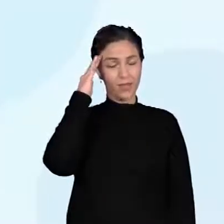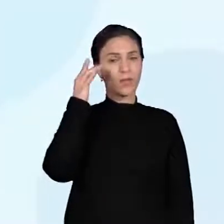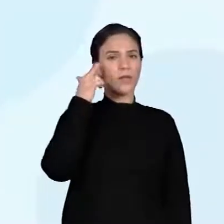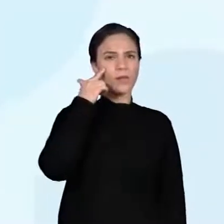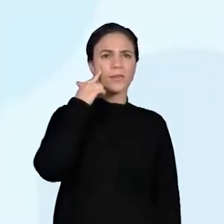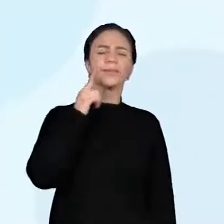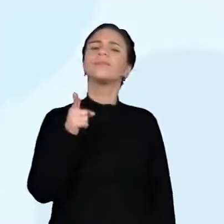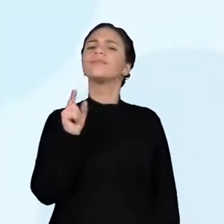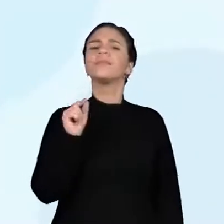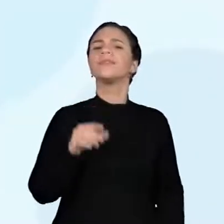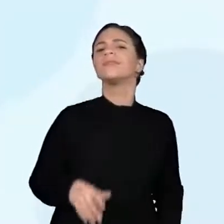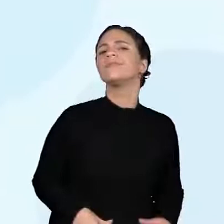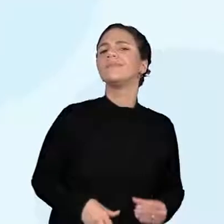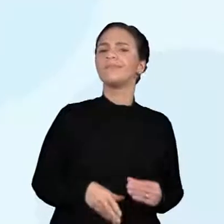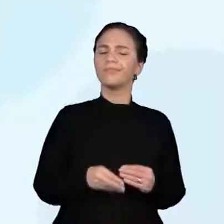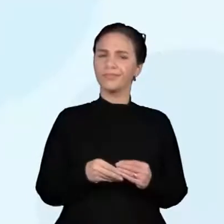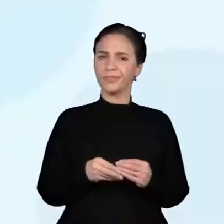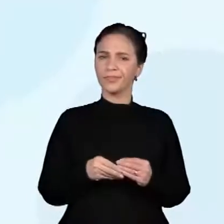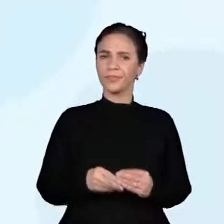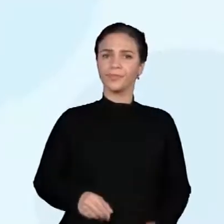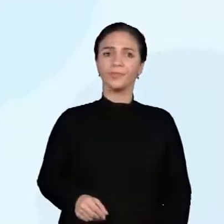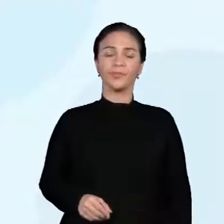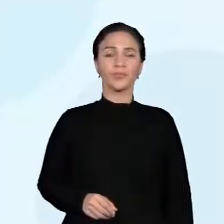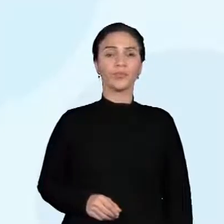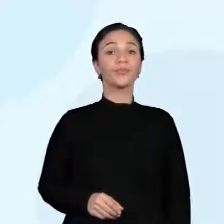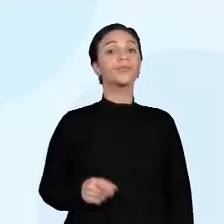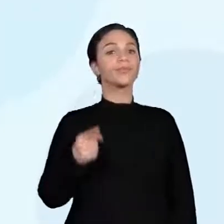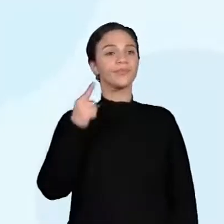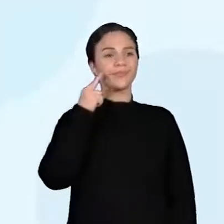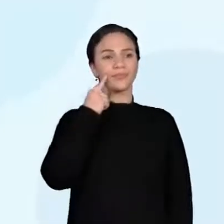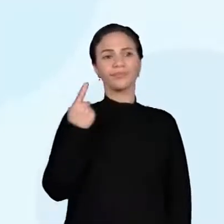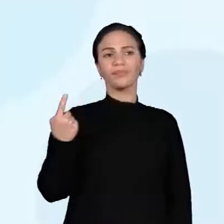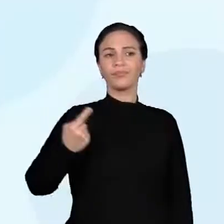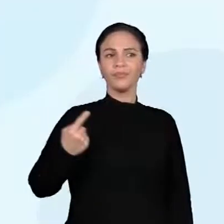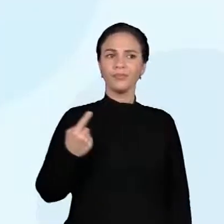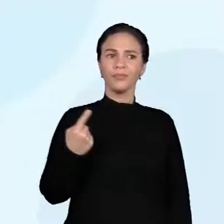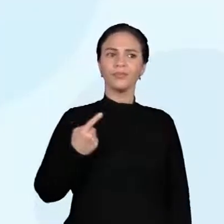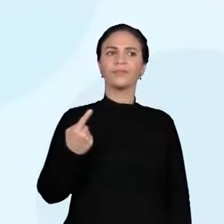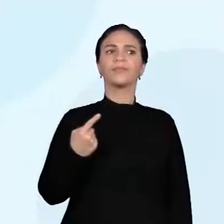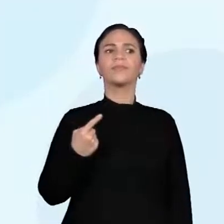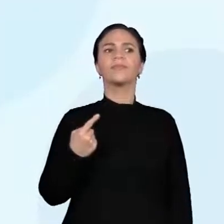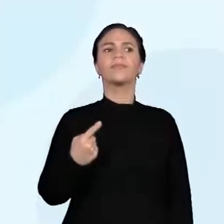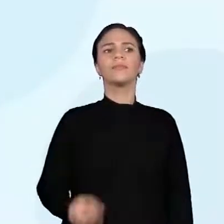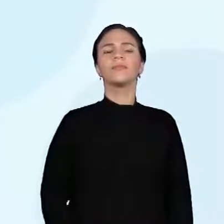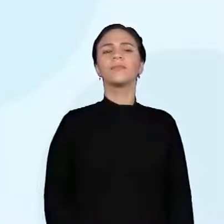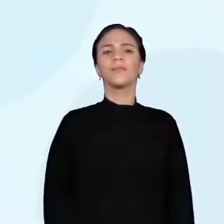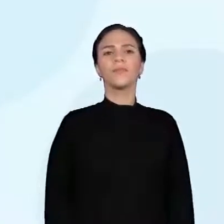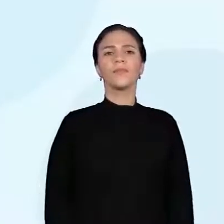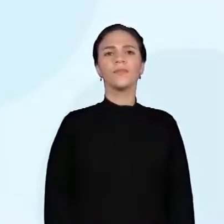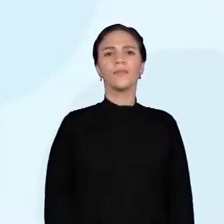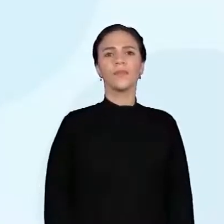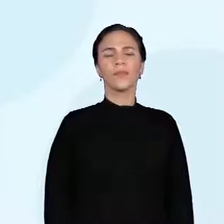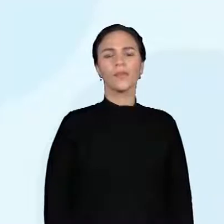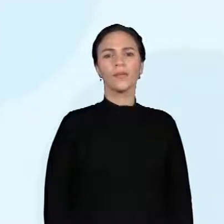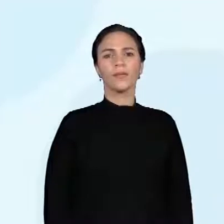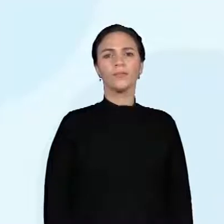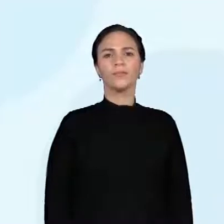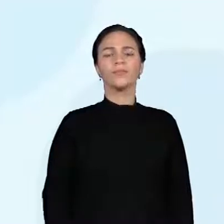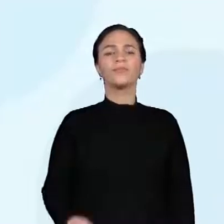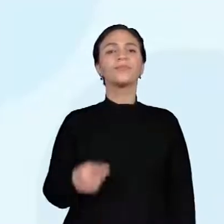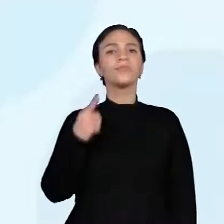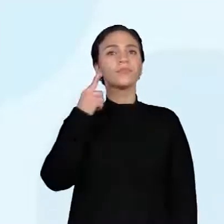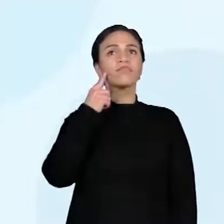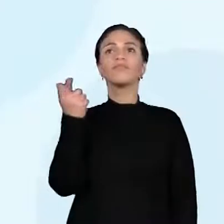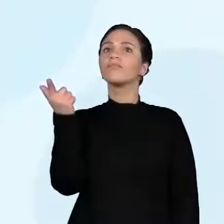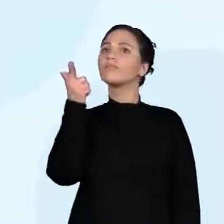adicionar um número logo neste primeiro aqui, ó. Para ter o 170